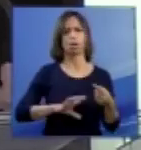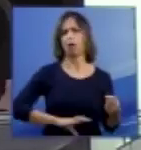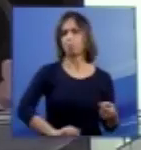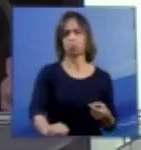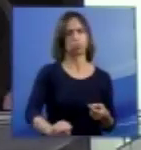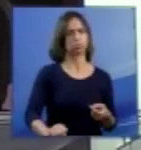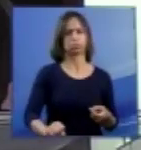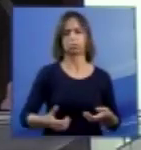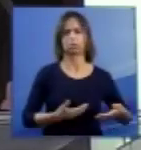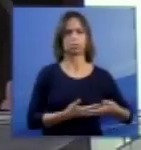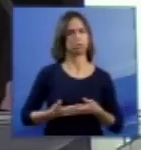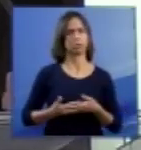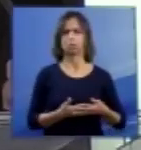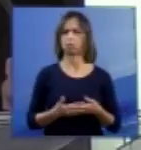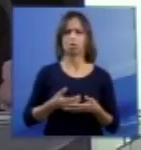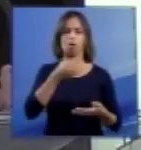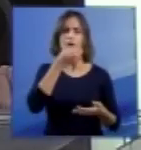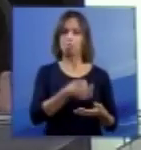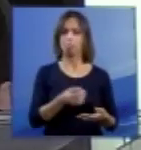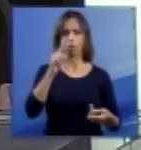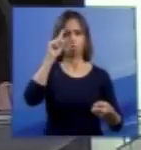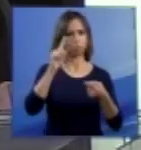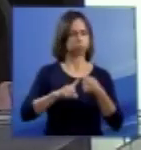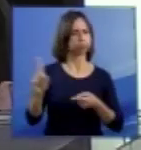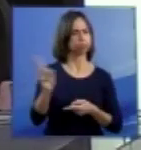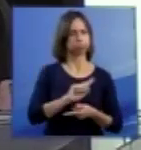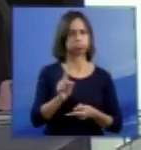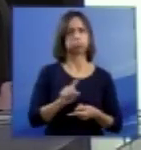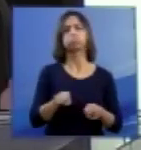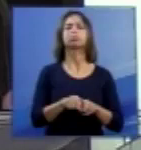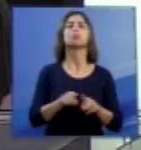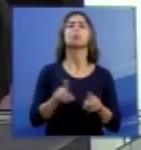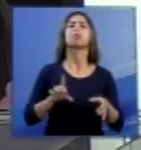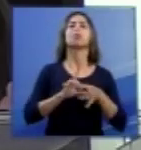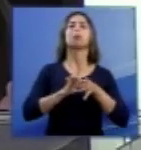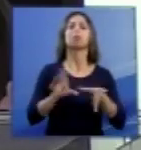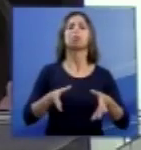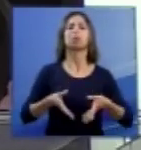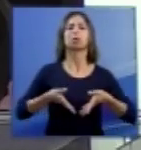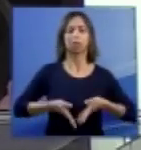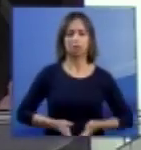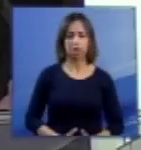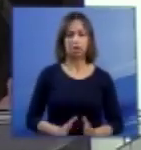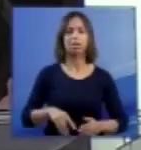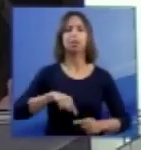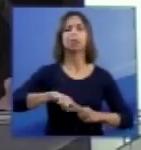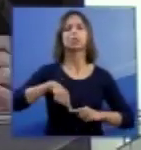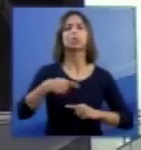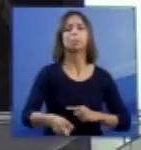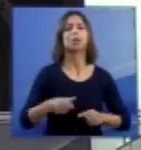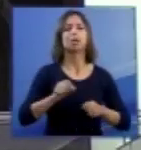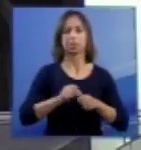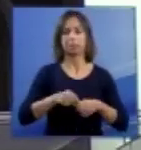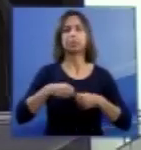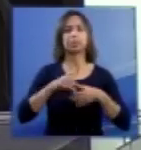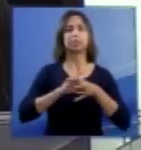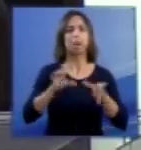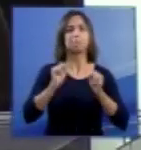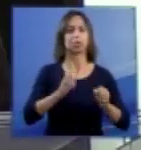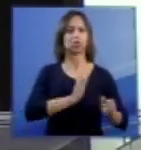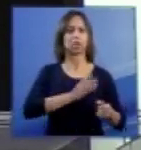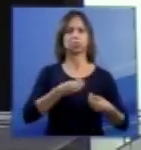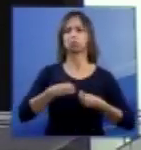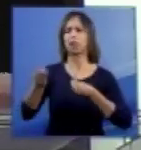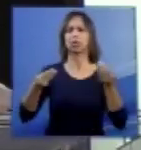e contraindica a disponibilização do anencefalo recém-nascido para transplante de órgãos. Muito obrigada,